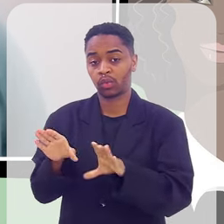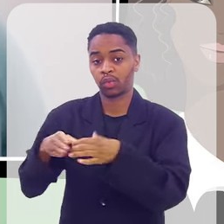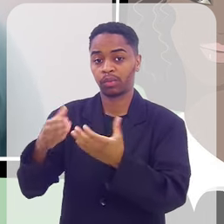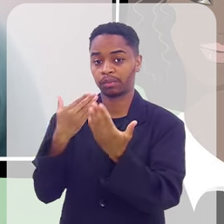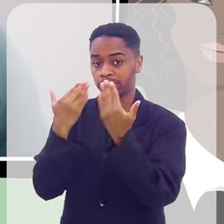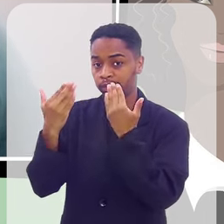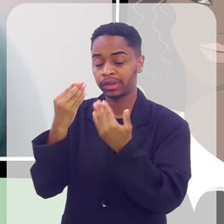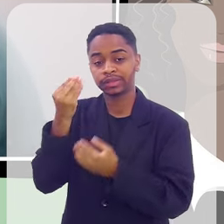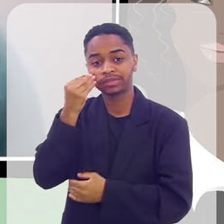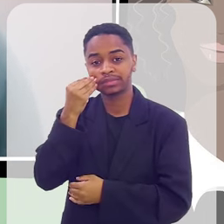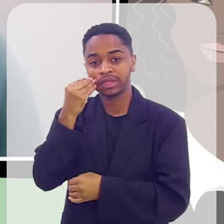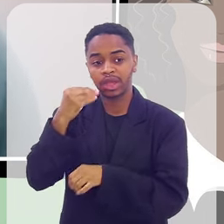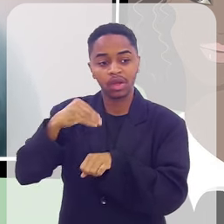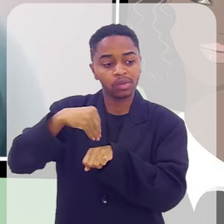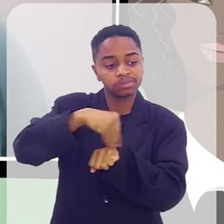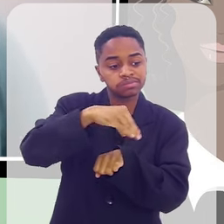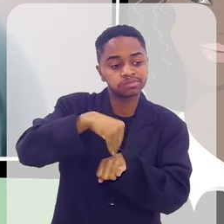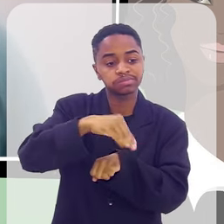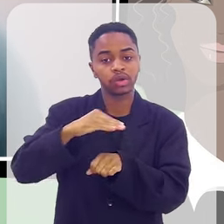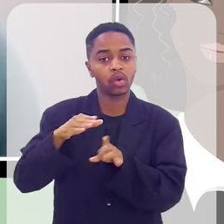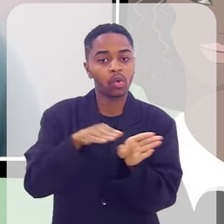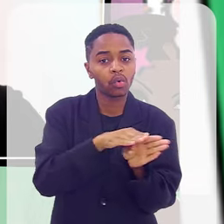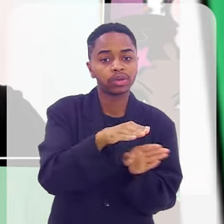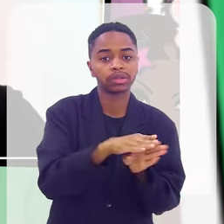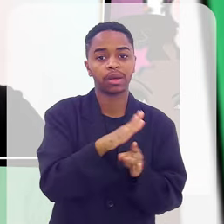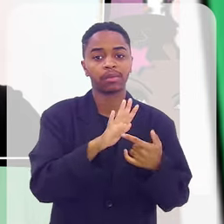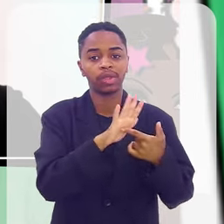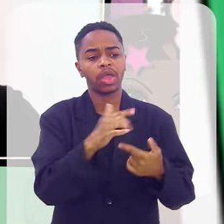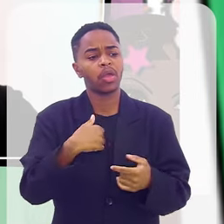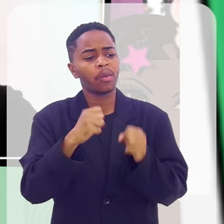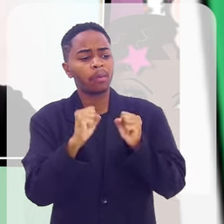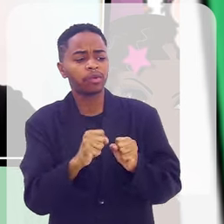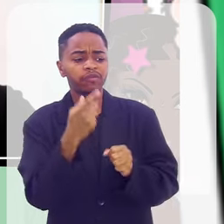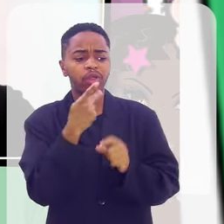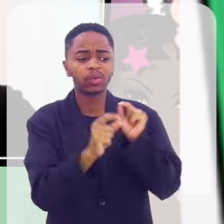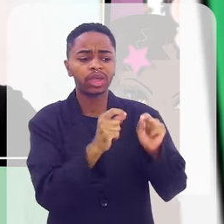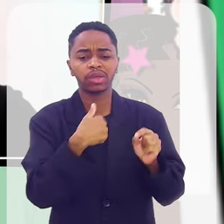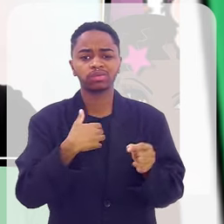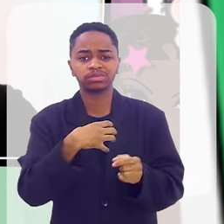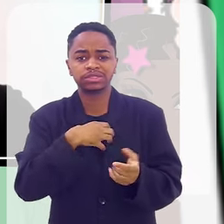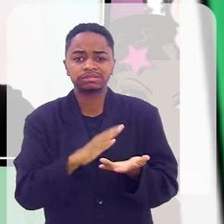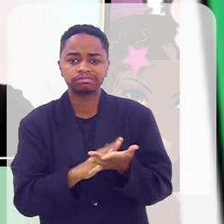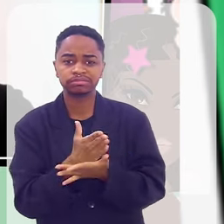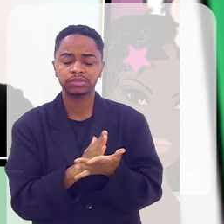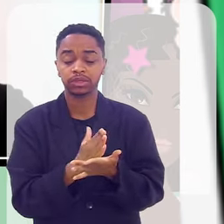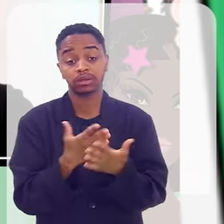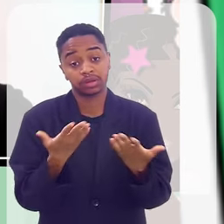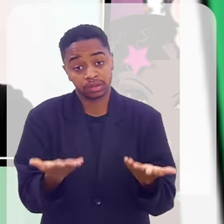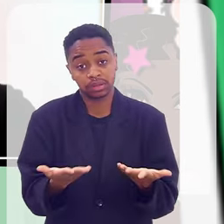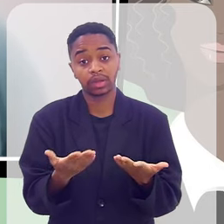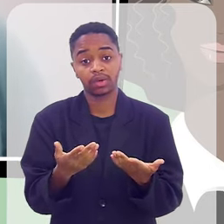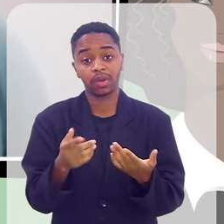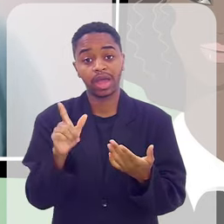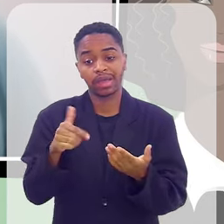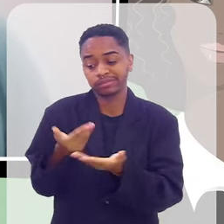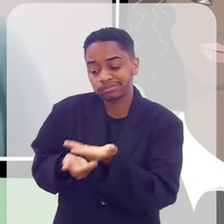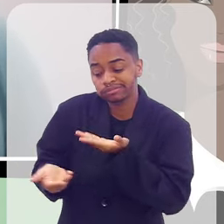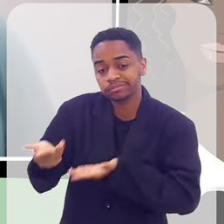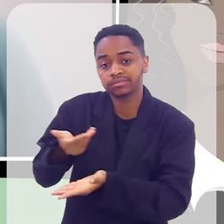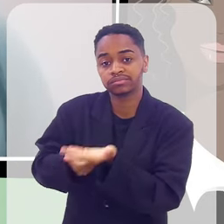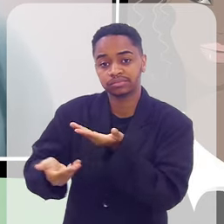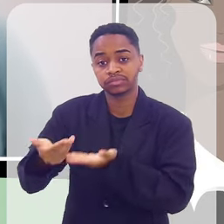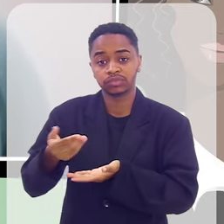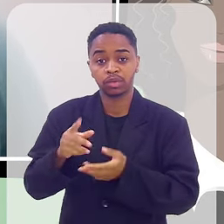equipe de psicologia para ter uma orientação do que eu posso falar, ela me contou isso, eu não me sinto confortável. E é sobre isso, é ser ser